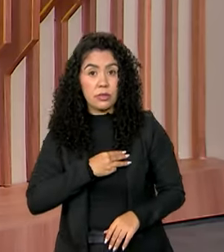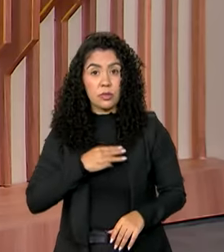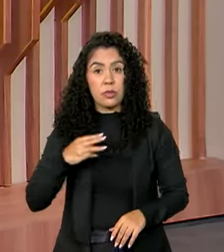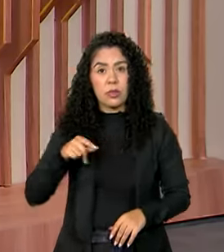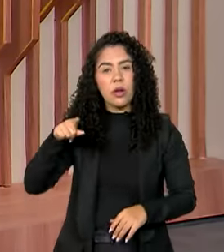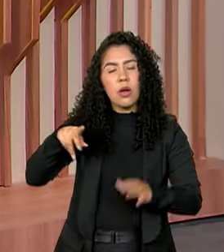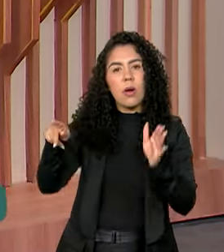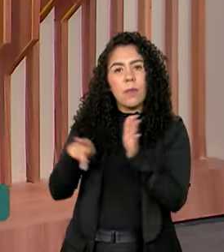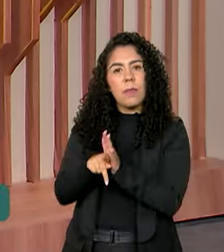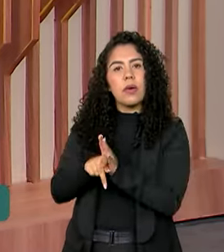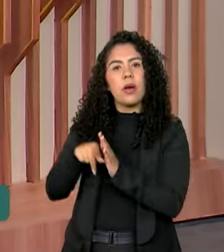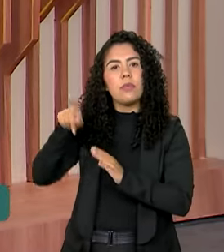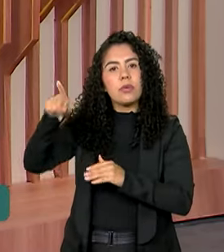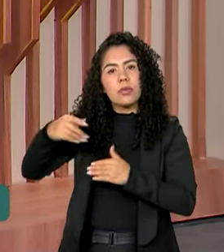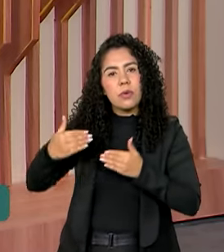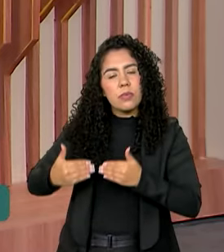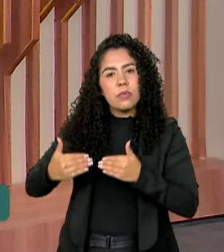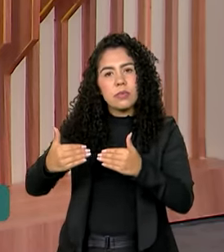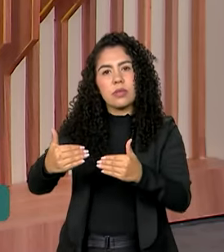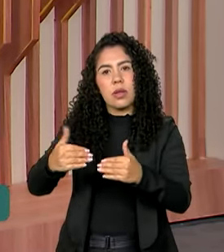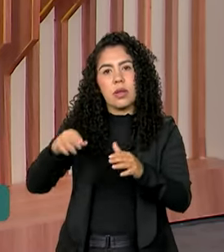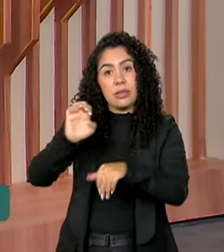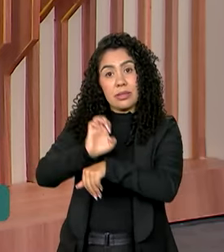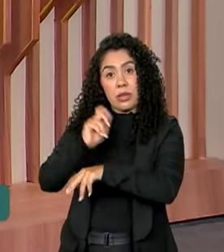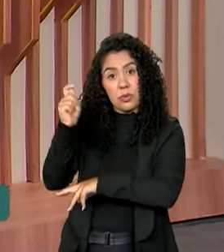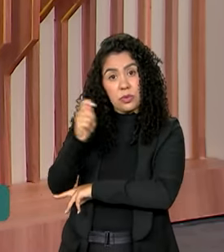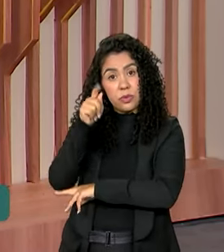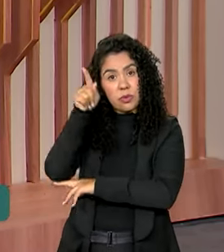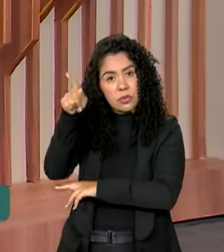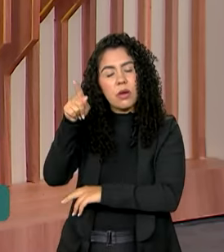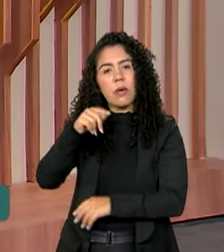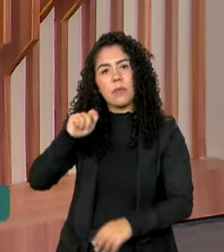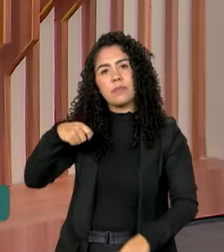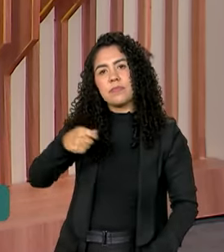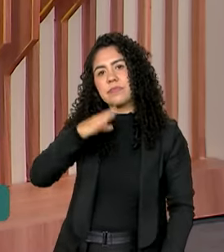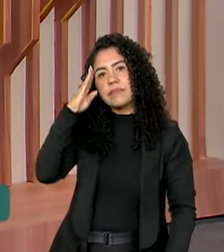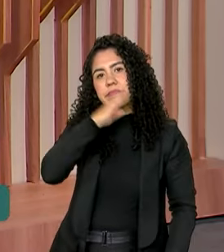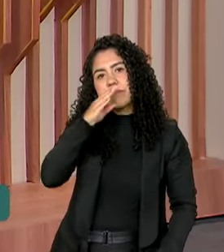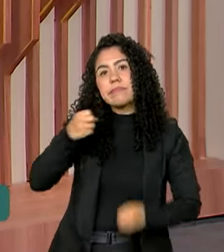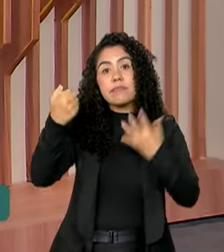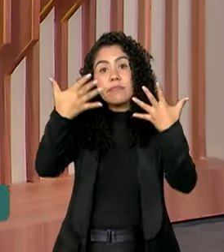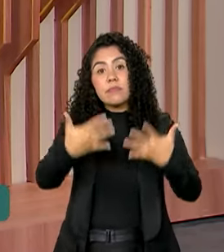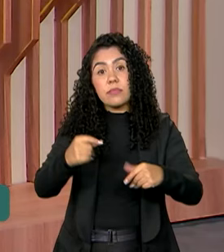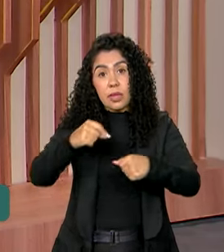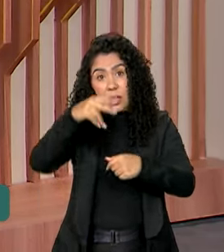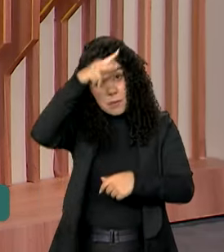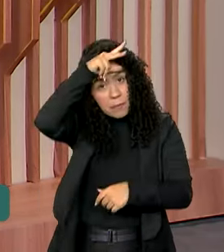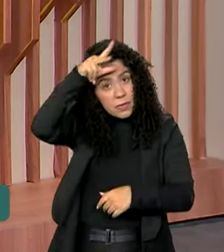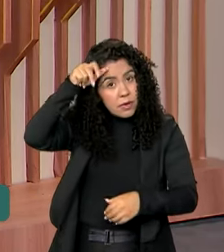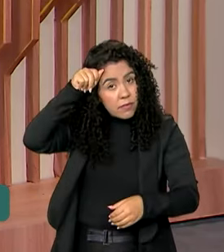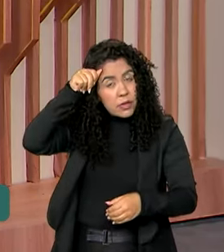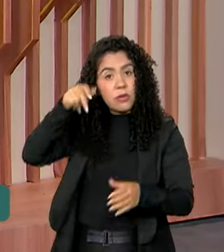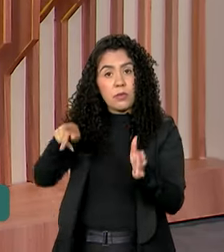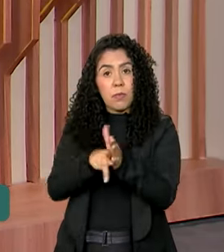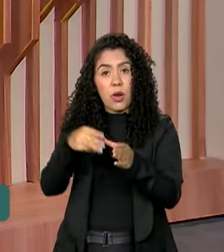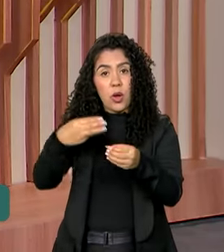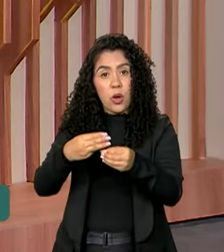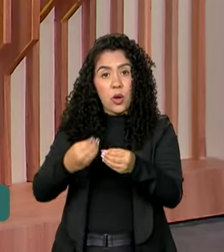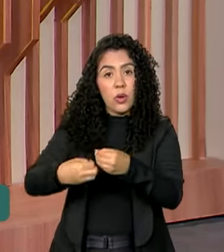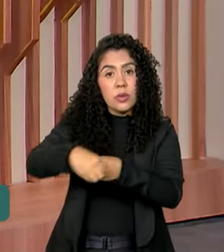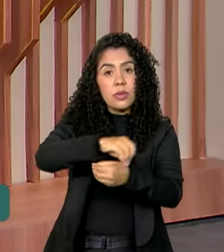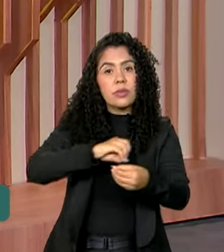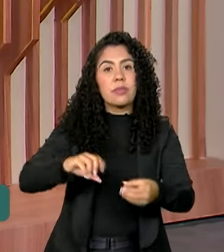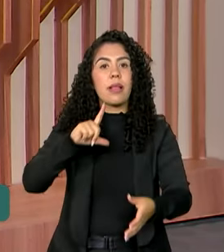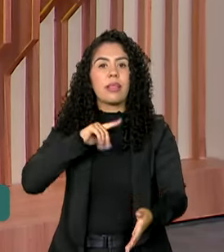apoio ao Rio Grande do Sul, Paulo Pimenta, reforçou que as prefeituras gaúchas têm até o dia 26 deste mês para